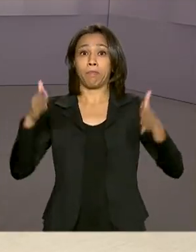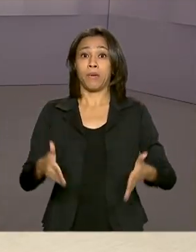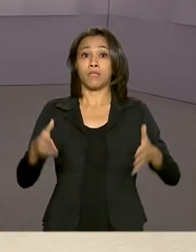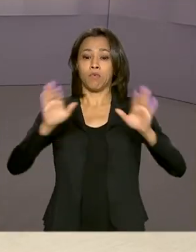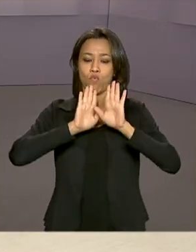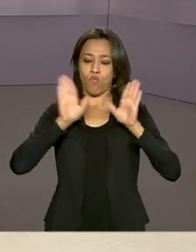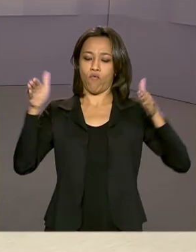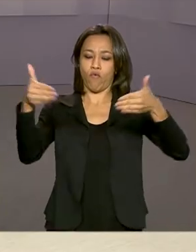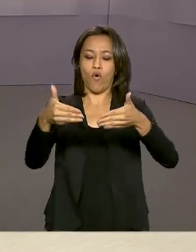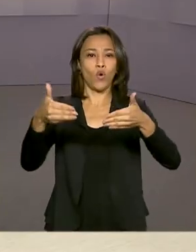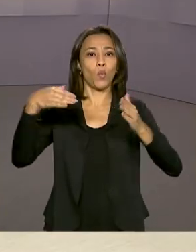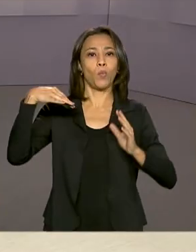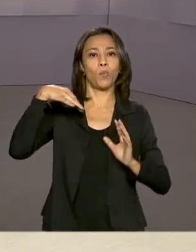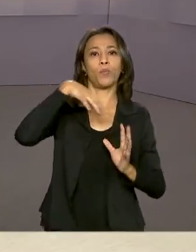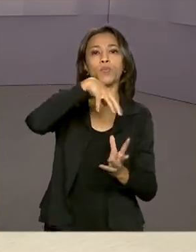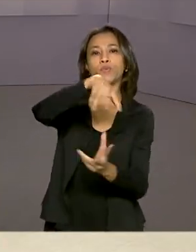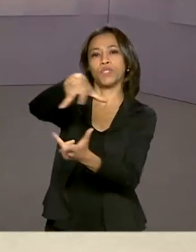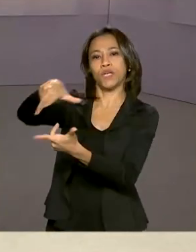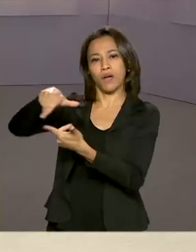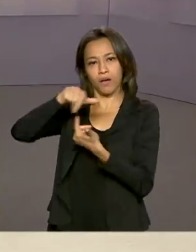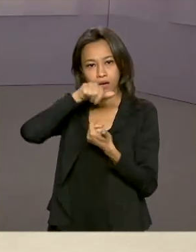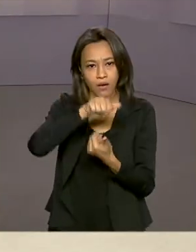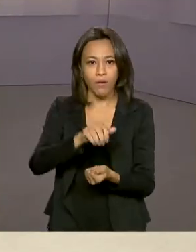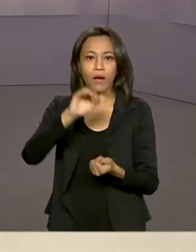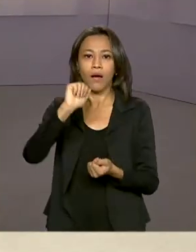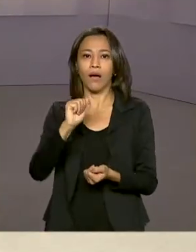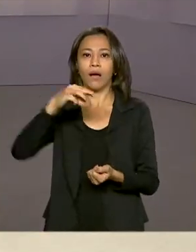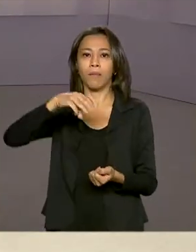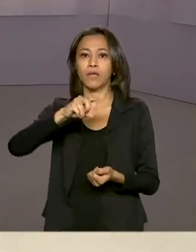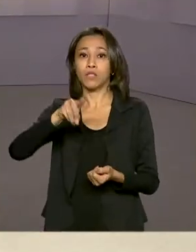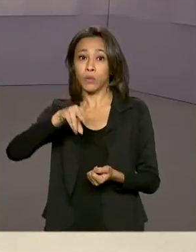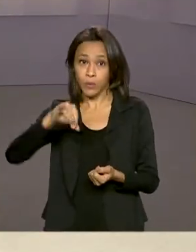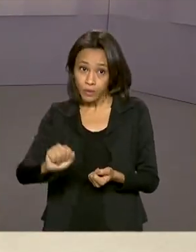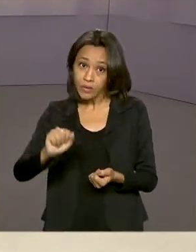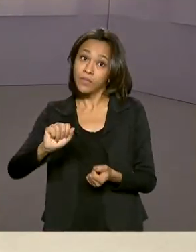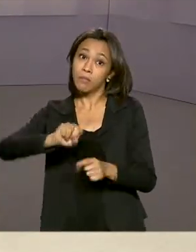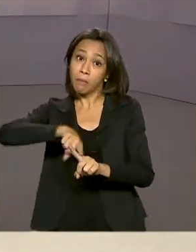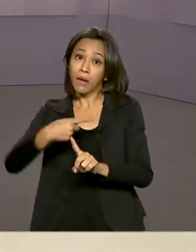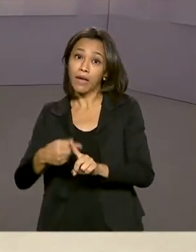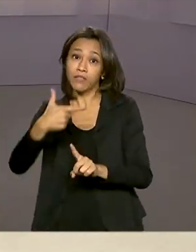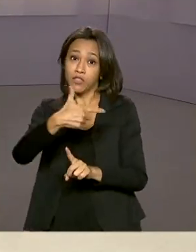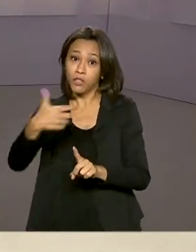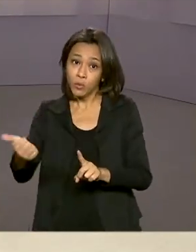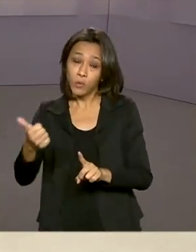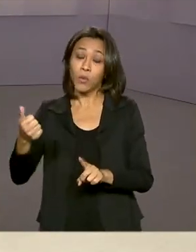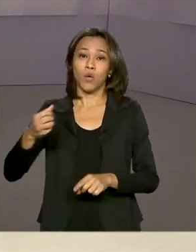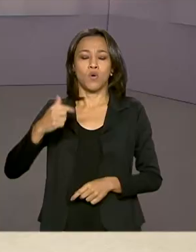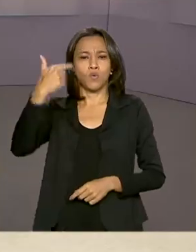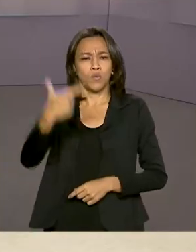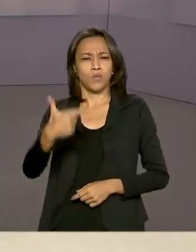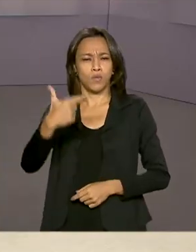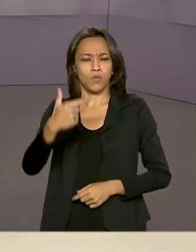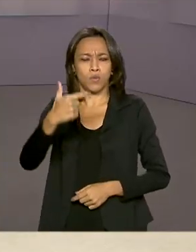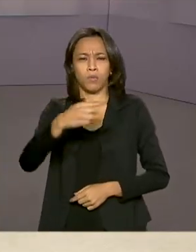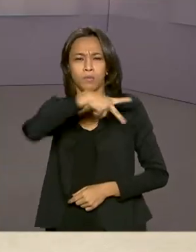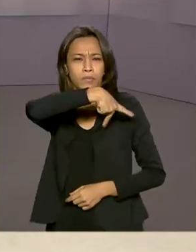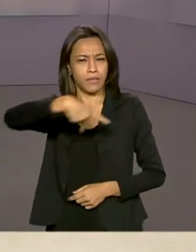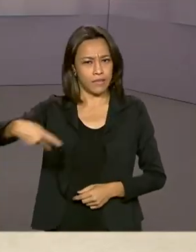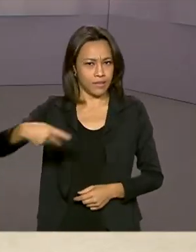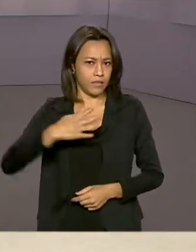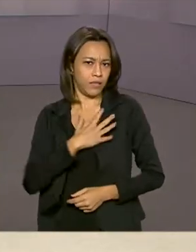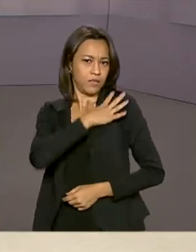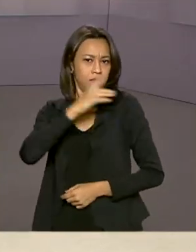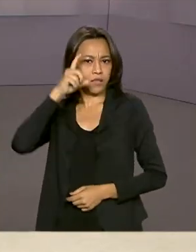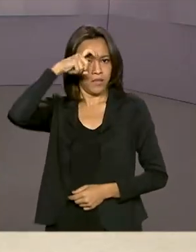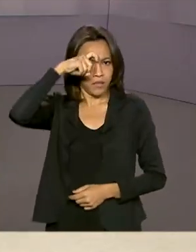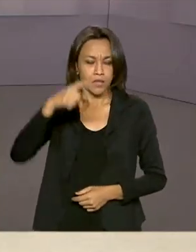Mundial Amazônia Mais 21, o vice-presidente Hamilton Mourão reforçou as ações do governo federal para a proteção e melhoria das